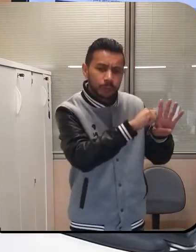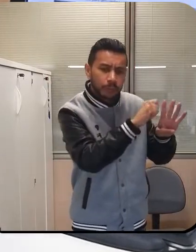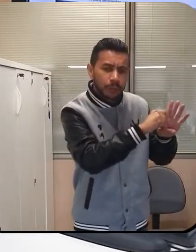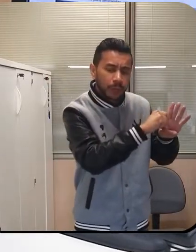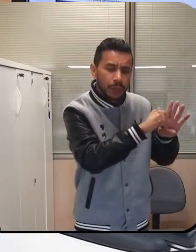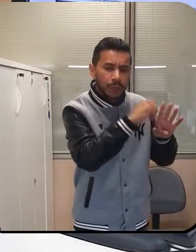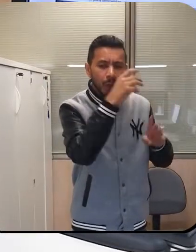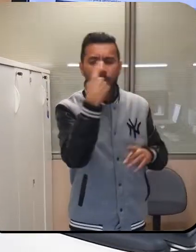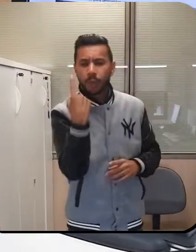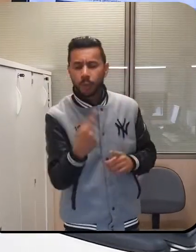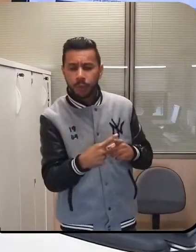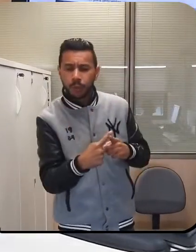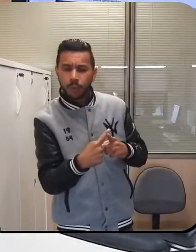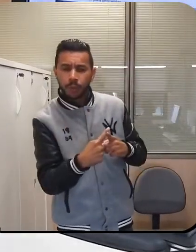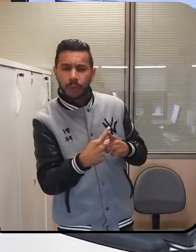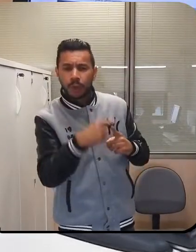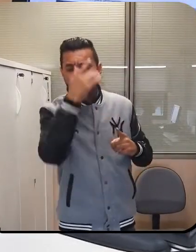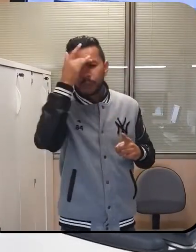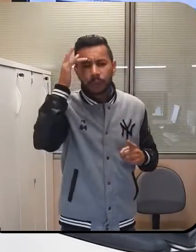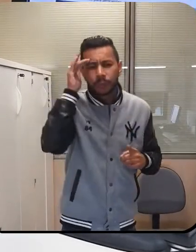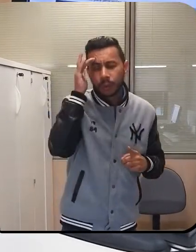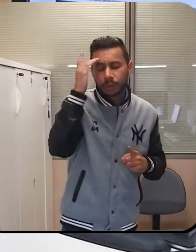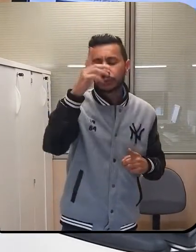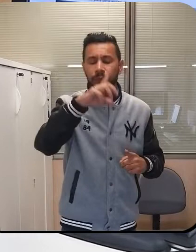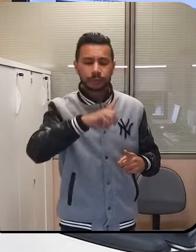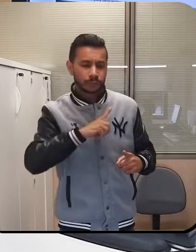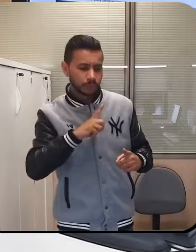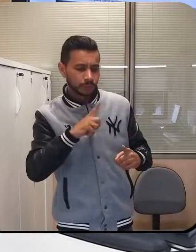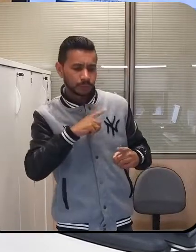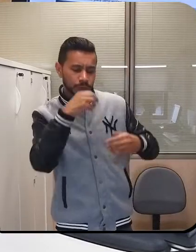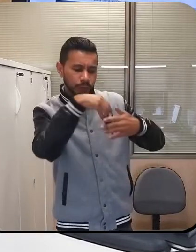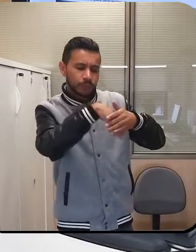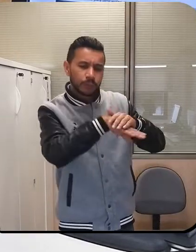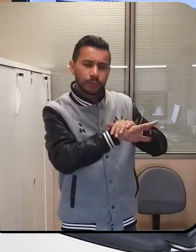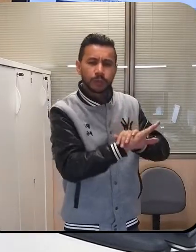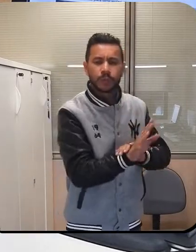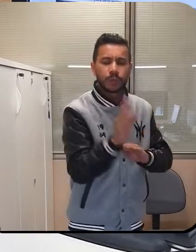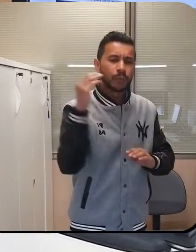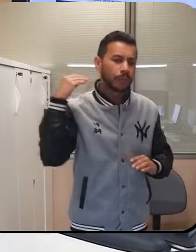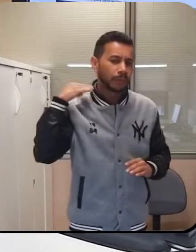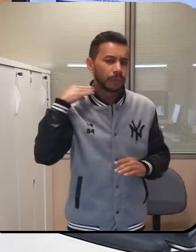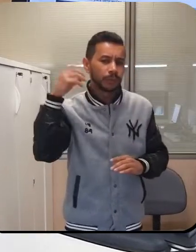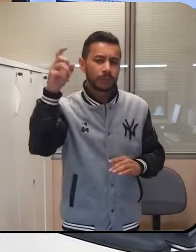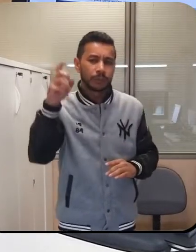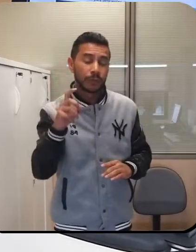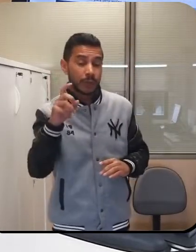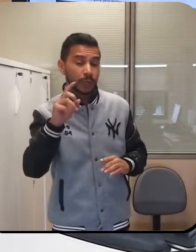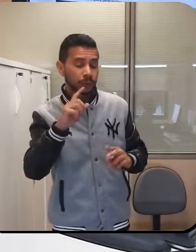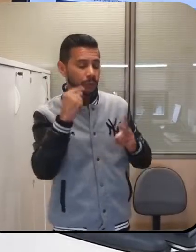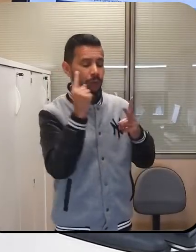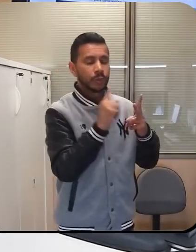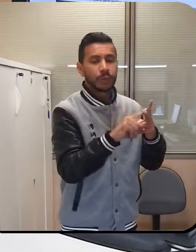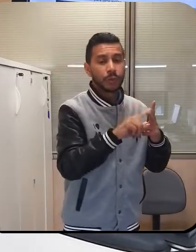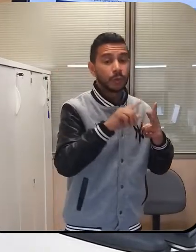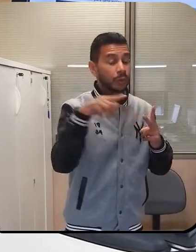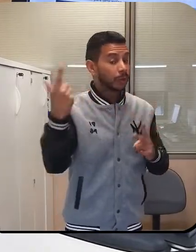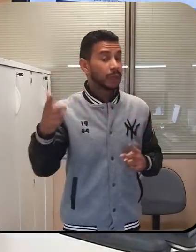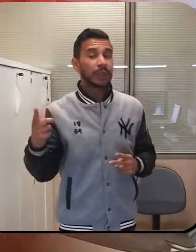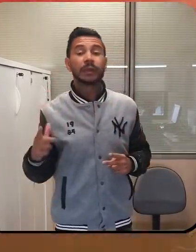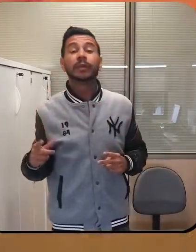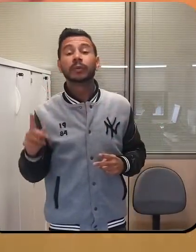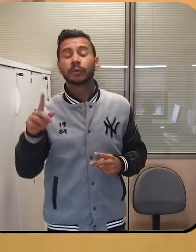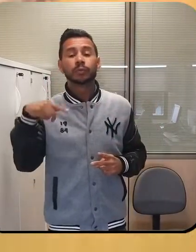conta na poupança na Caixa e para quem não tem e eles estão detalhados lá no nosso site. Dá uma passadinha lá para conferir.